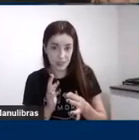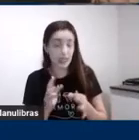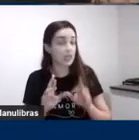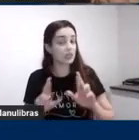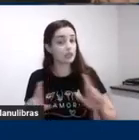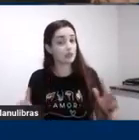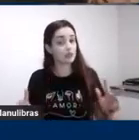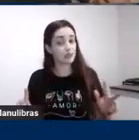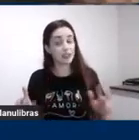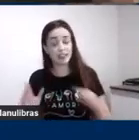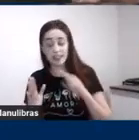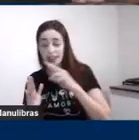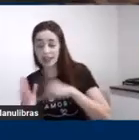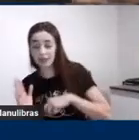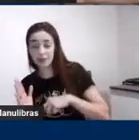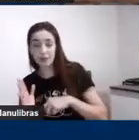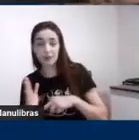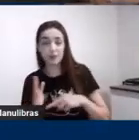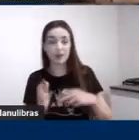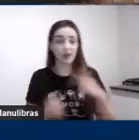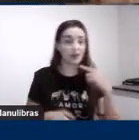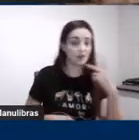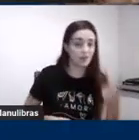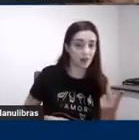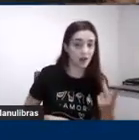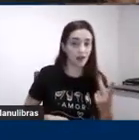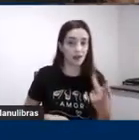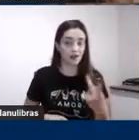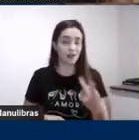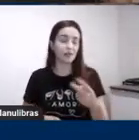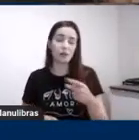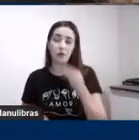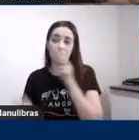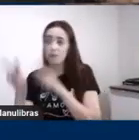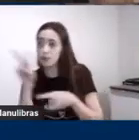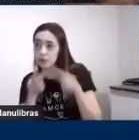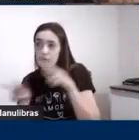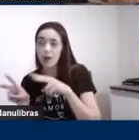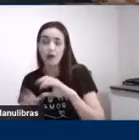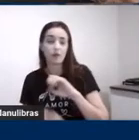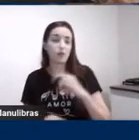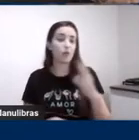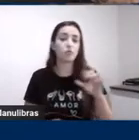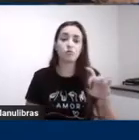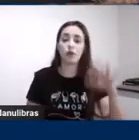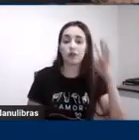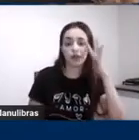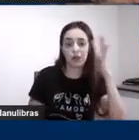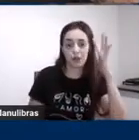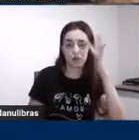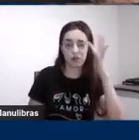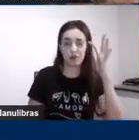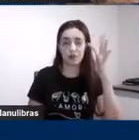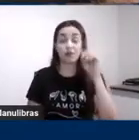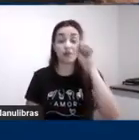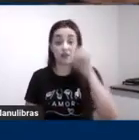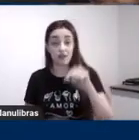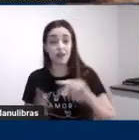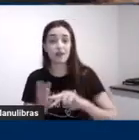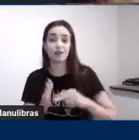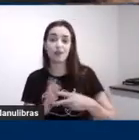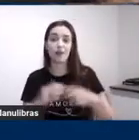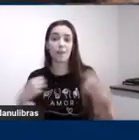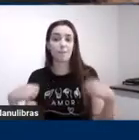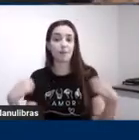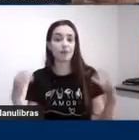uma fala seja uma observação visual do ambiente e é esse significado que precisa tomar forma que